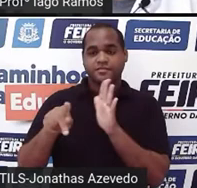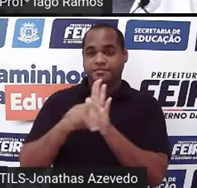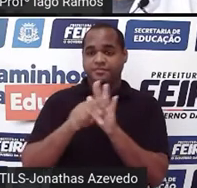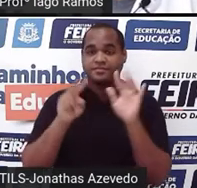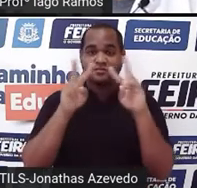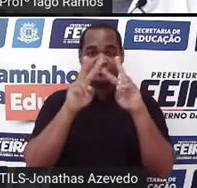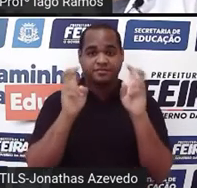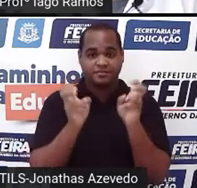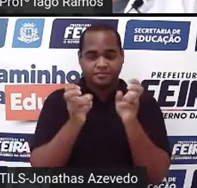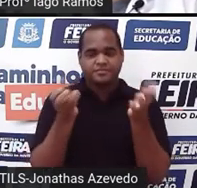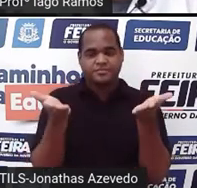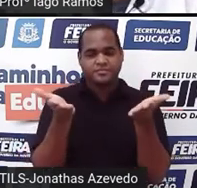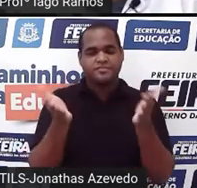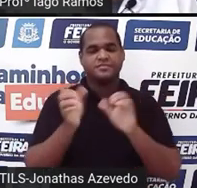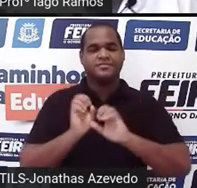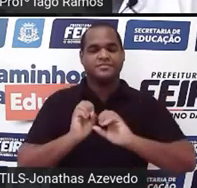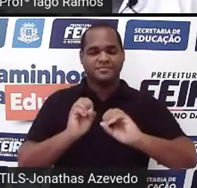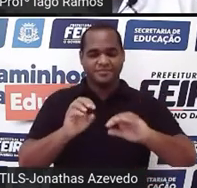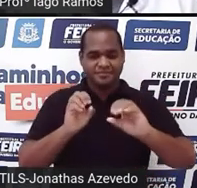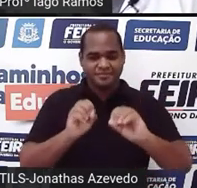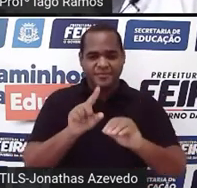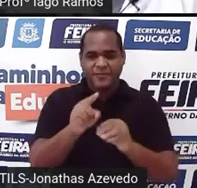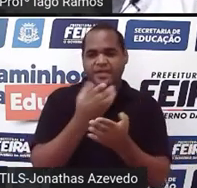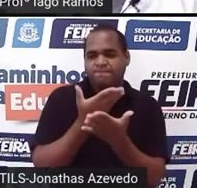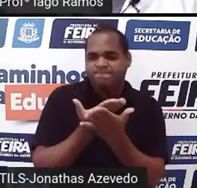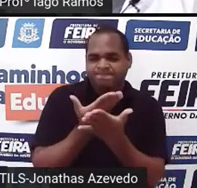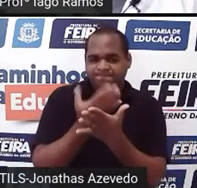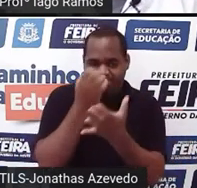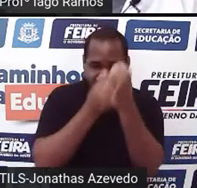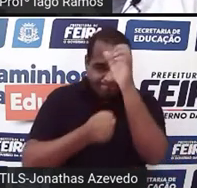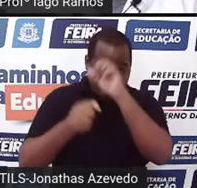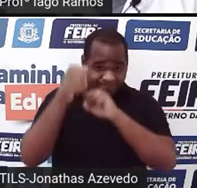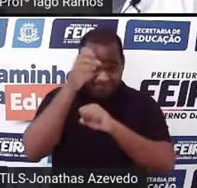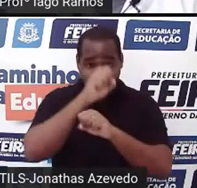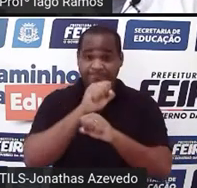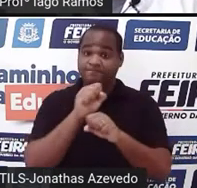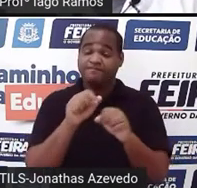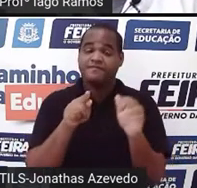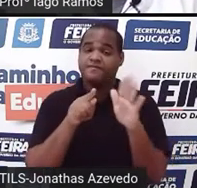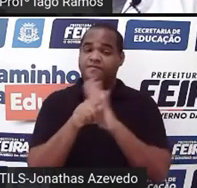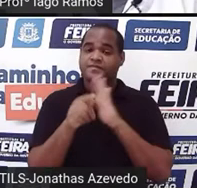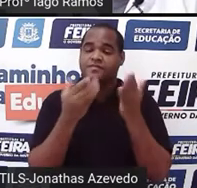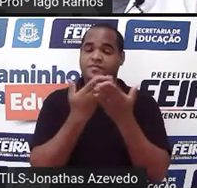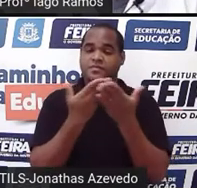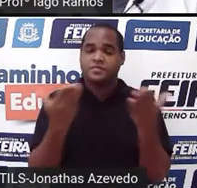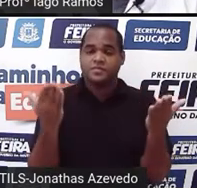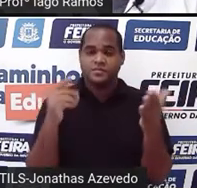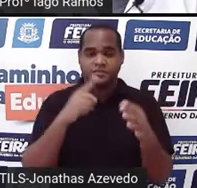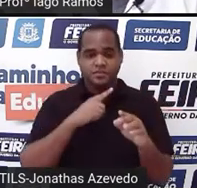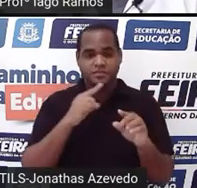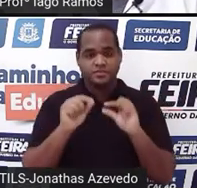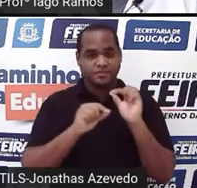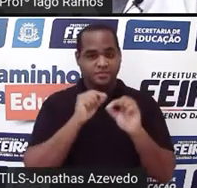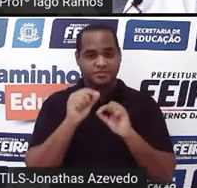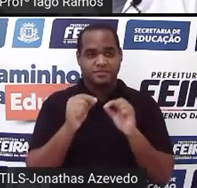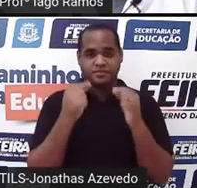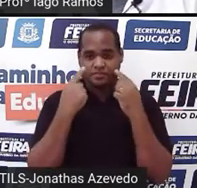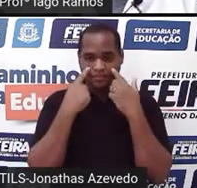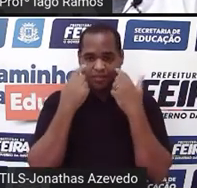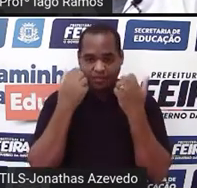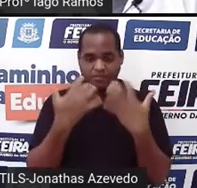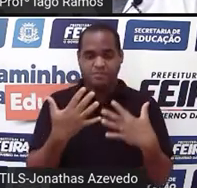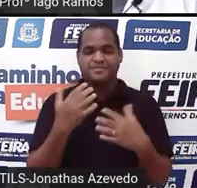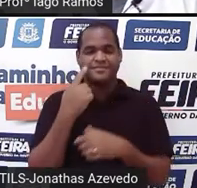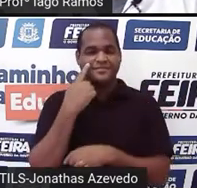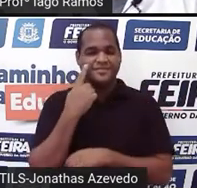tema que a gente vai estudar por aqui. E a perguntinha que eu trago para você é, olhando aqui para a